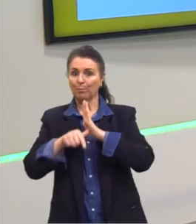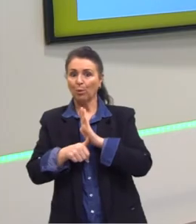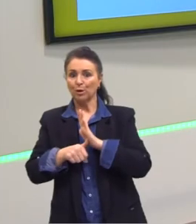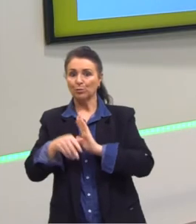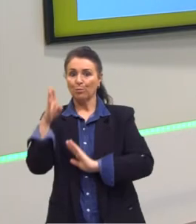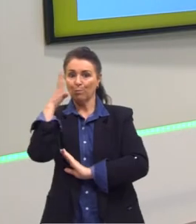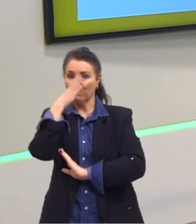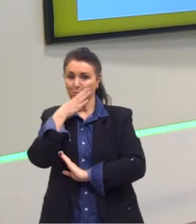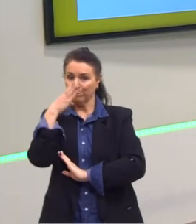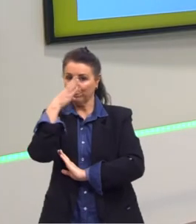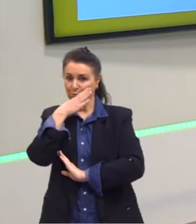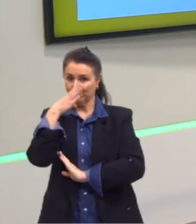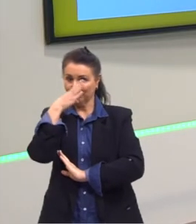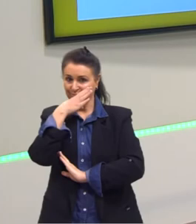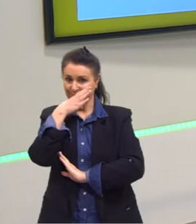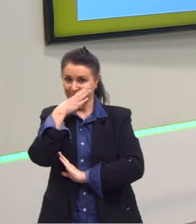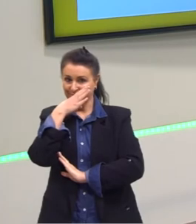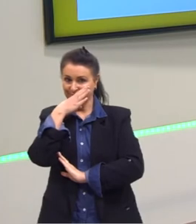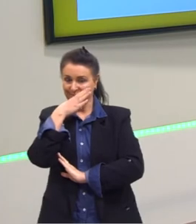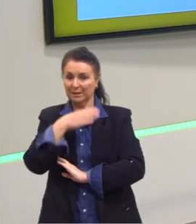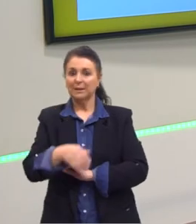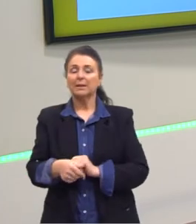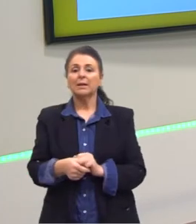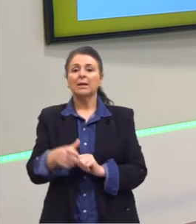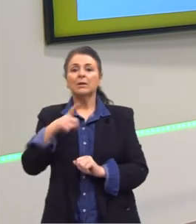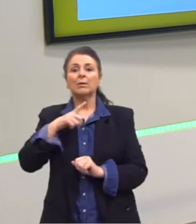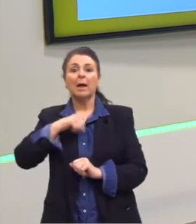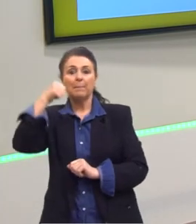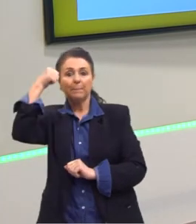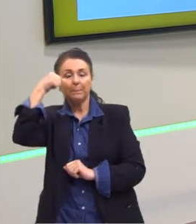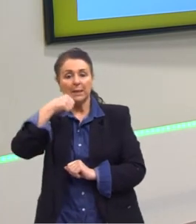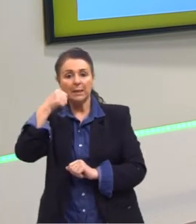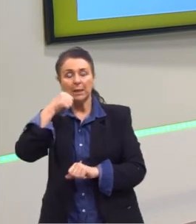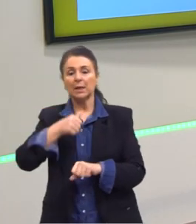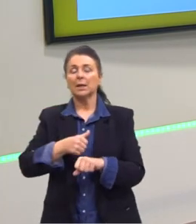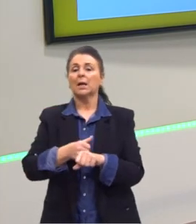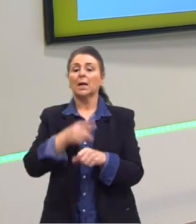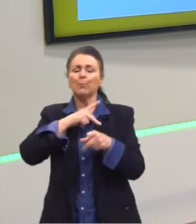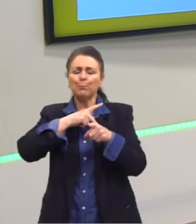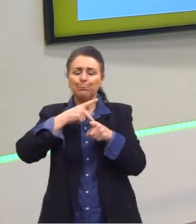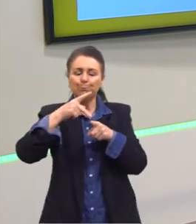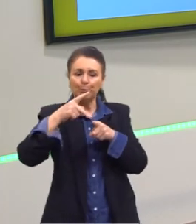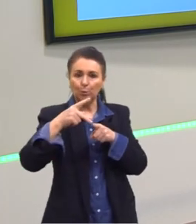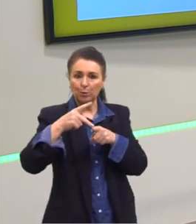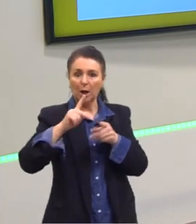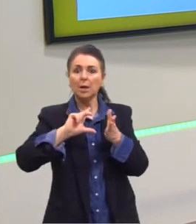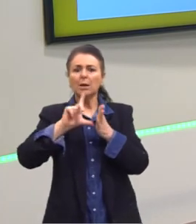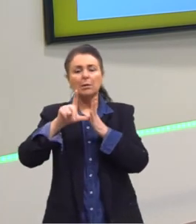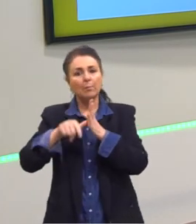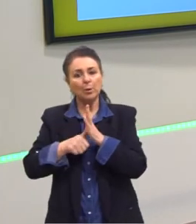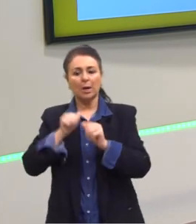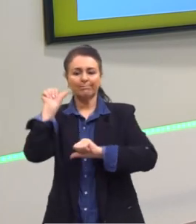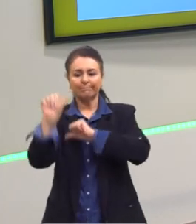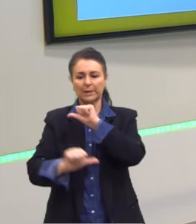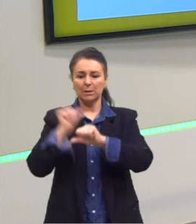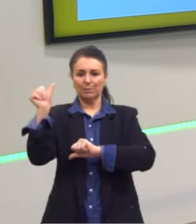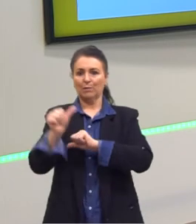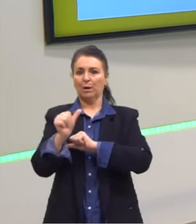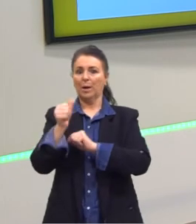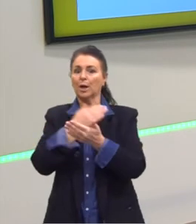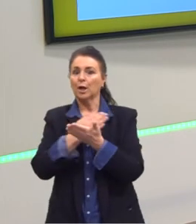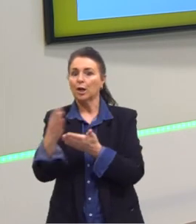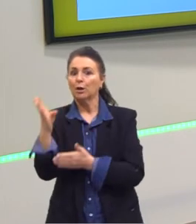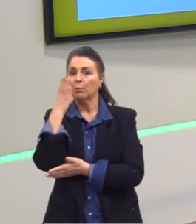nós temos essa questão da moça, da virgindade, e que uma moça que acaba se transformando em prostituta.